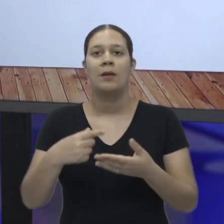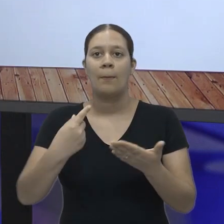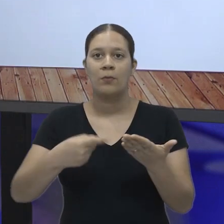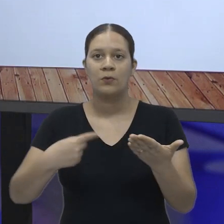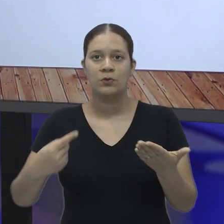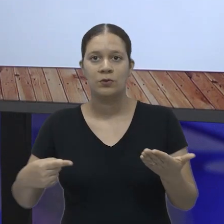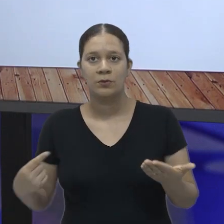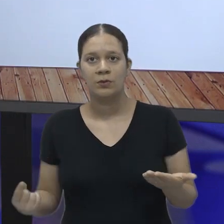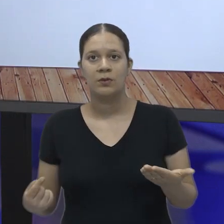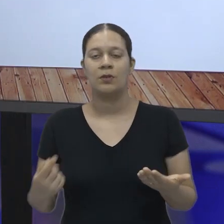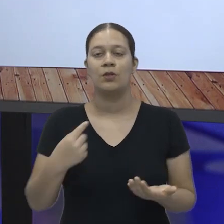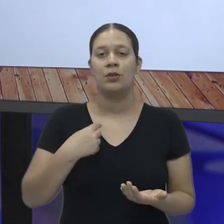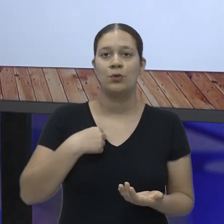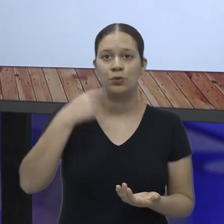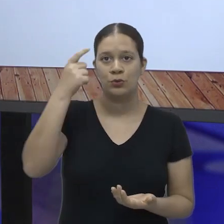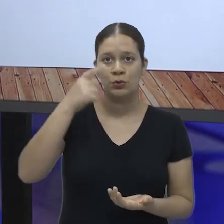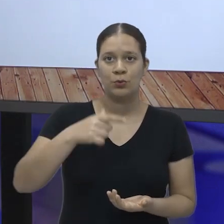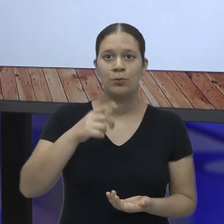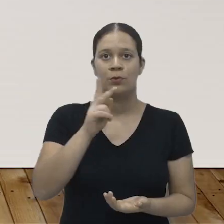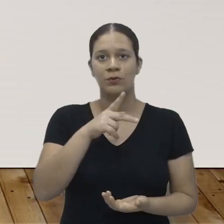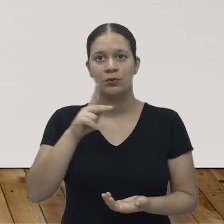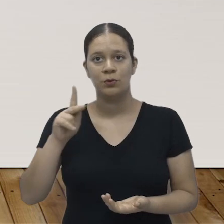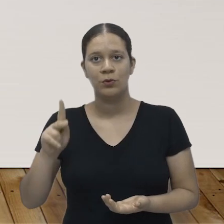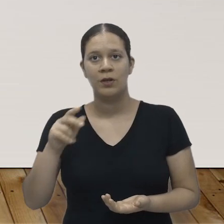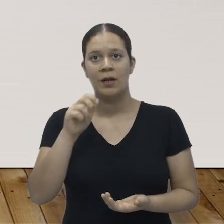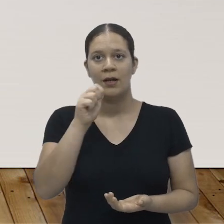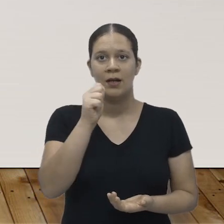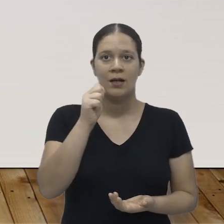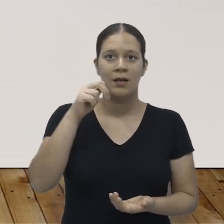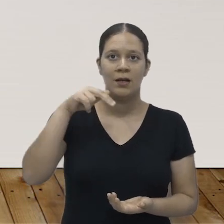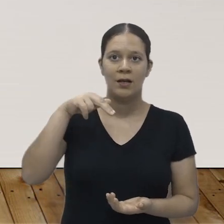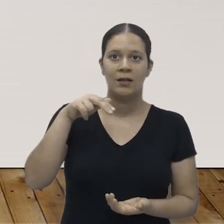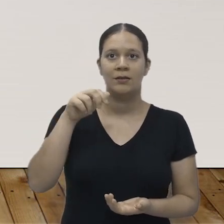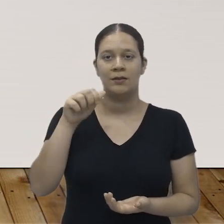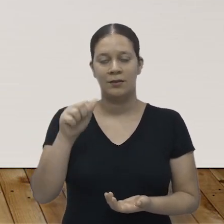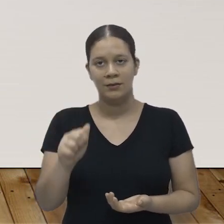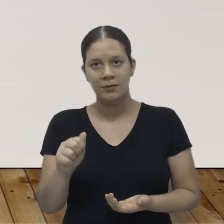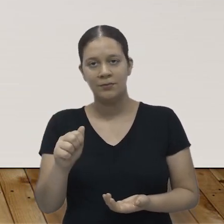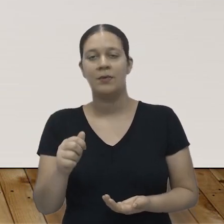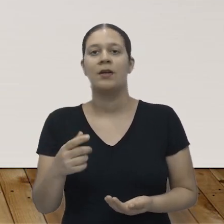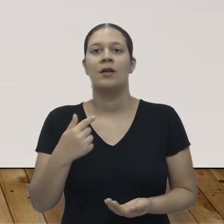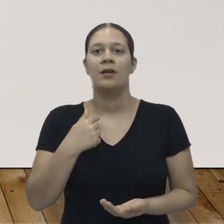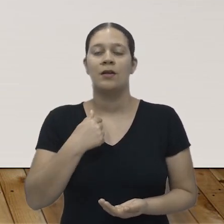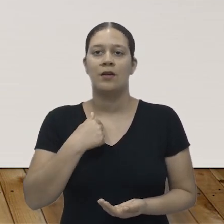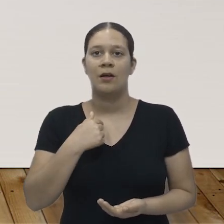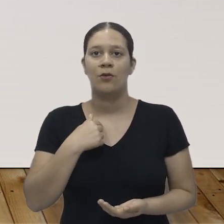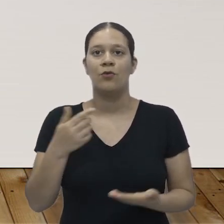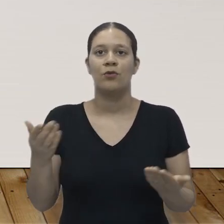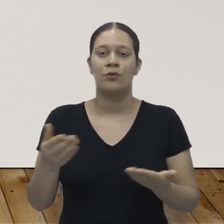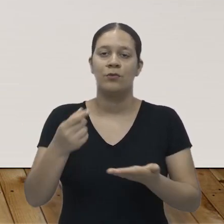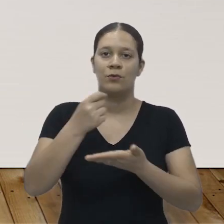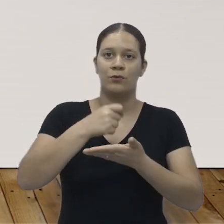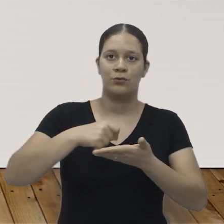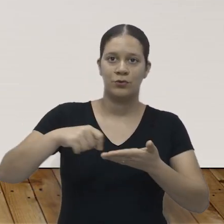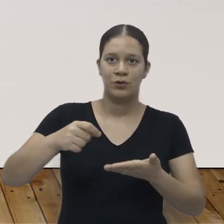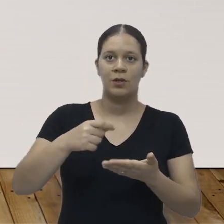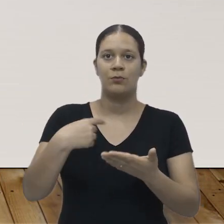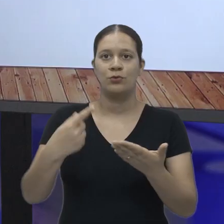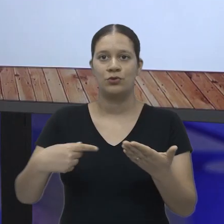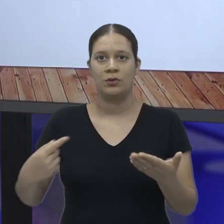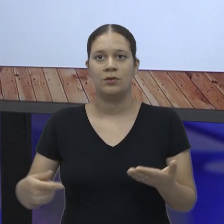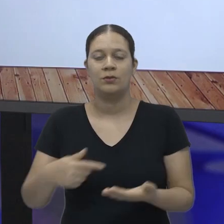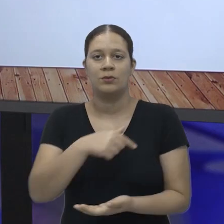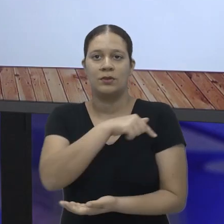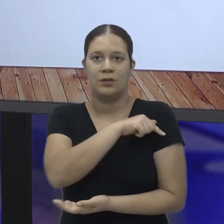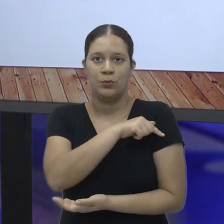apostila. Eu sou a professora Ana Valéria, professora de matemática. Nós vamos corrigir a apostila